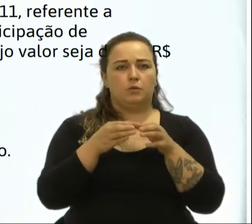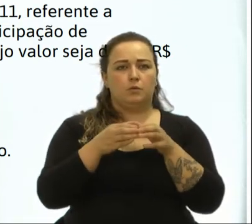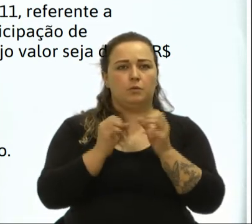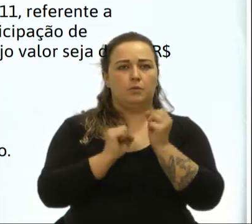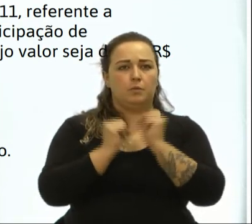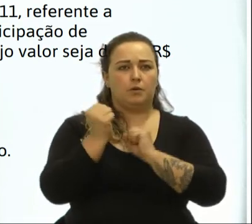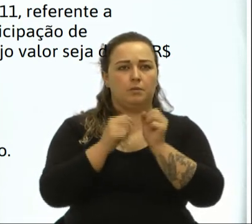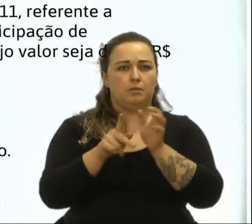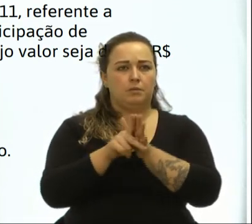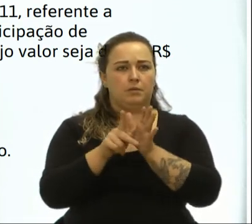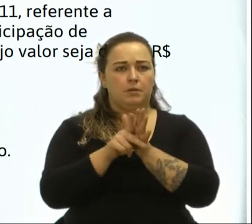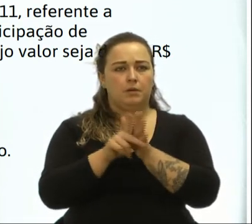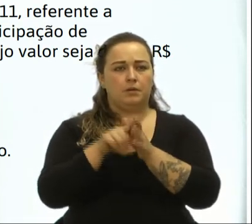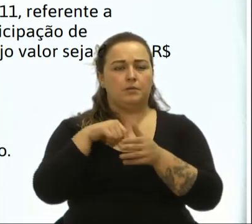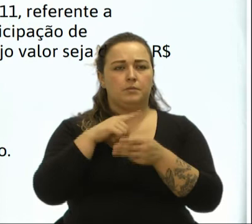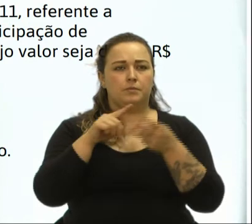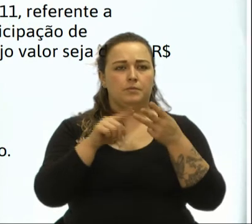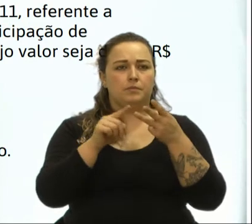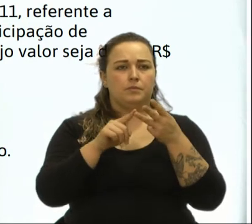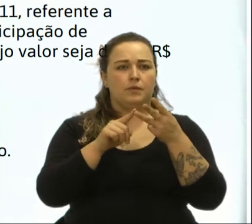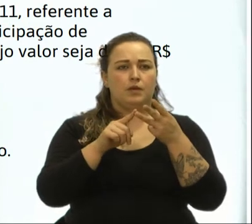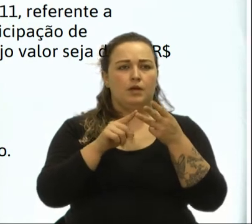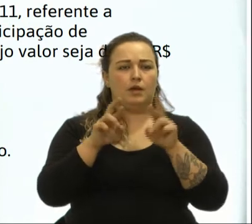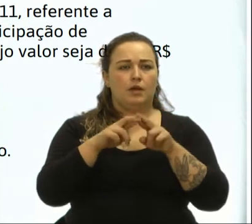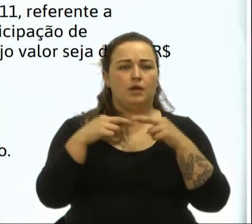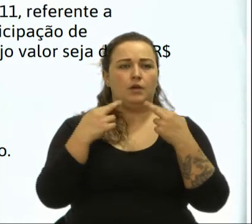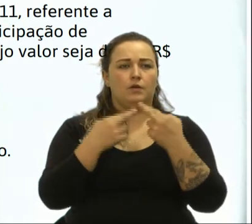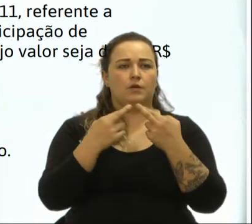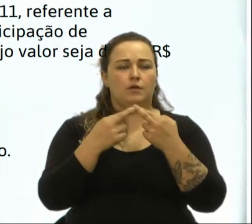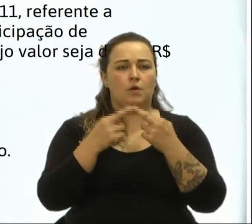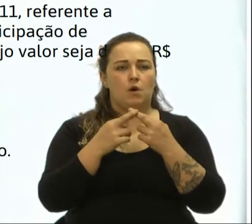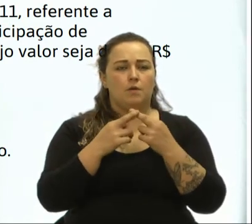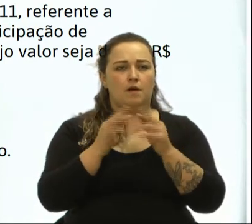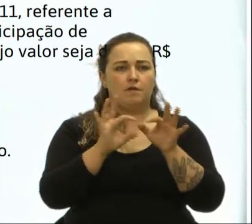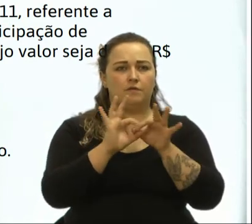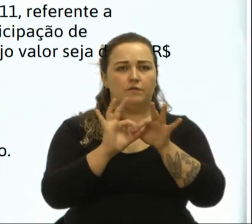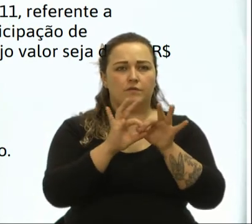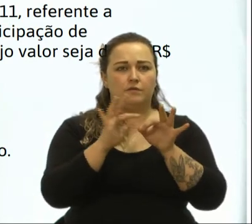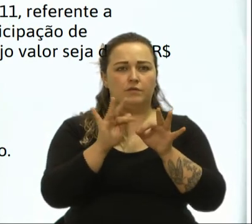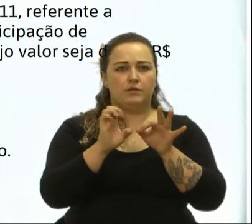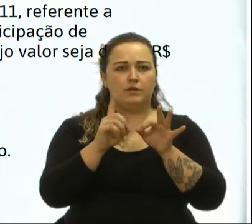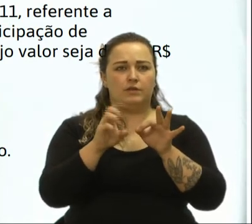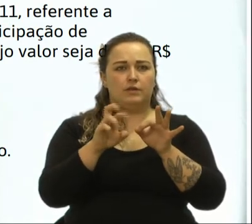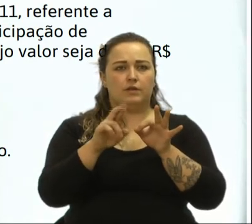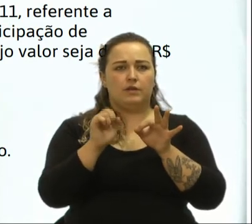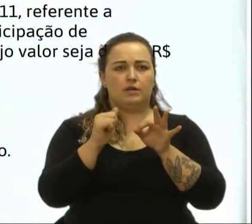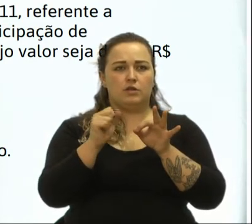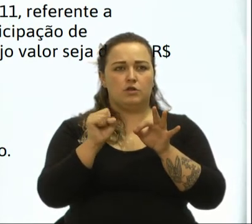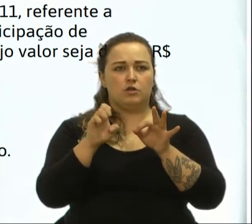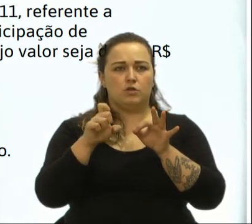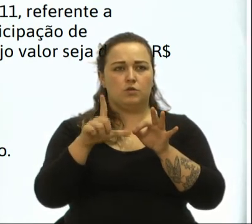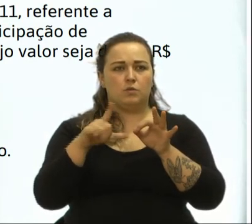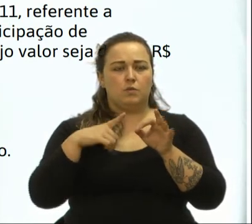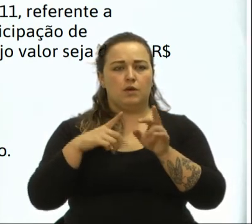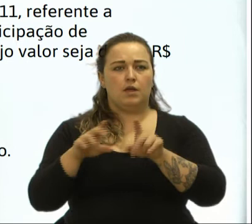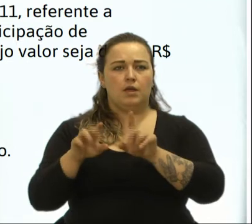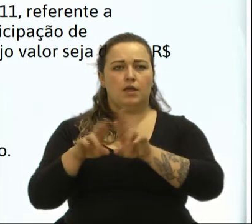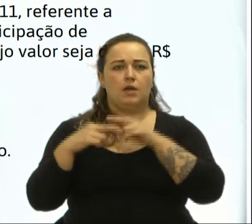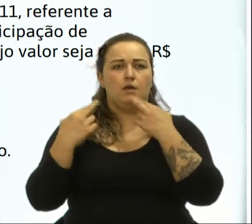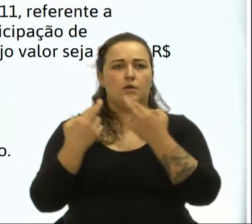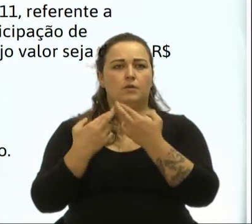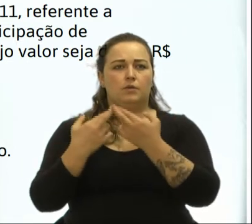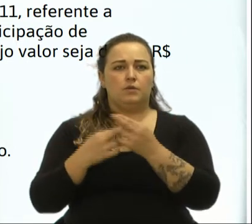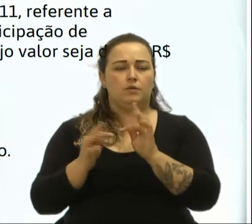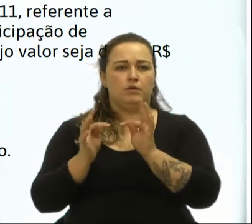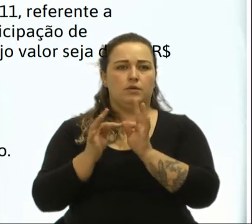empresa da Assembleia, reuniões com o Federal Sul, reunião técnica na Senlic e PGM, discussões